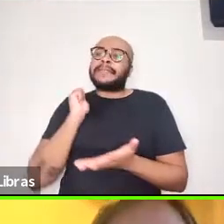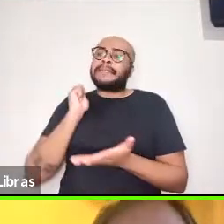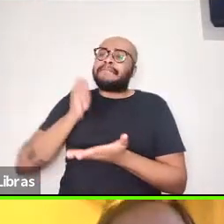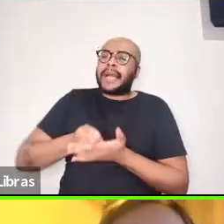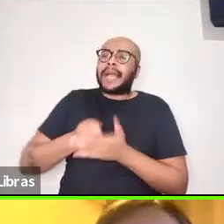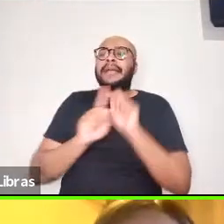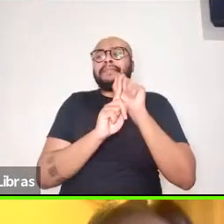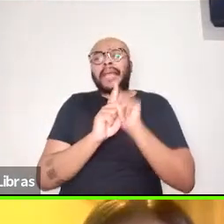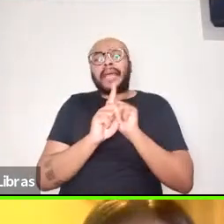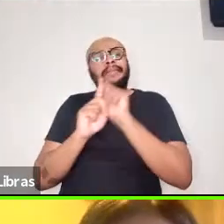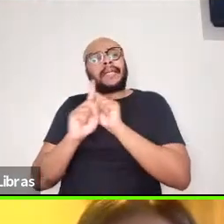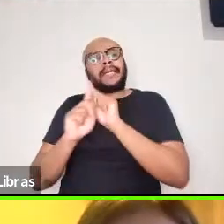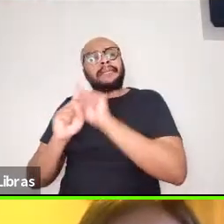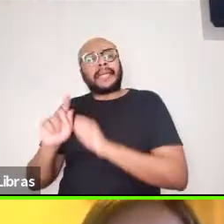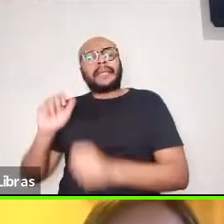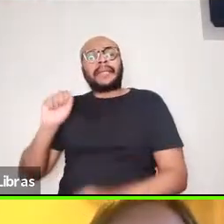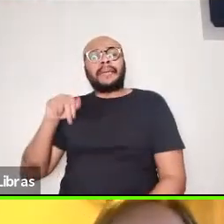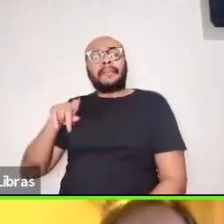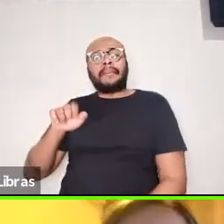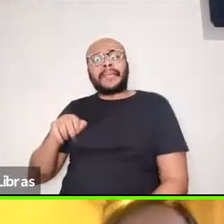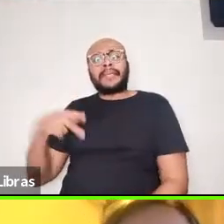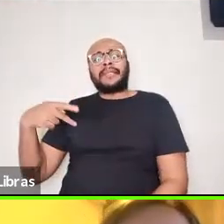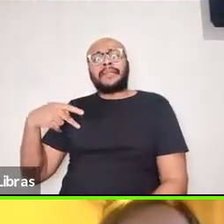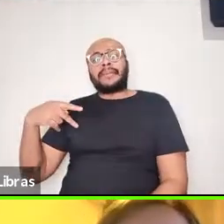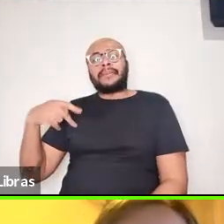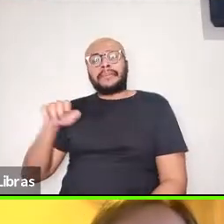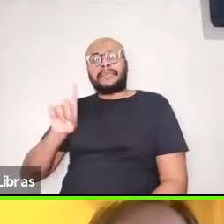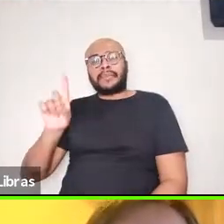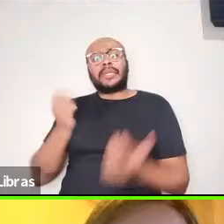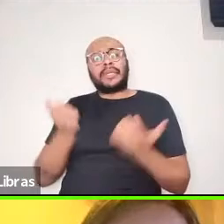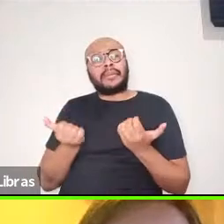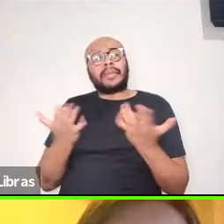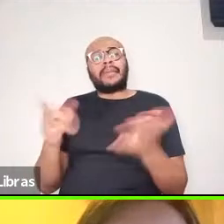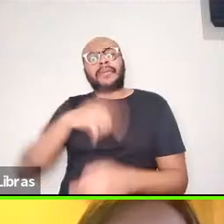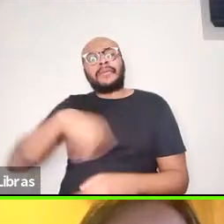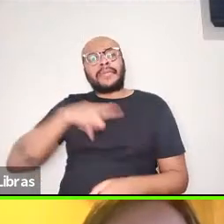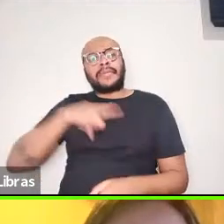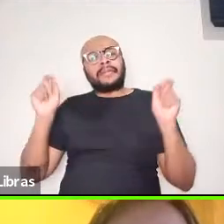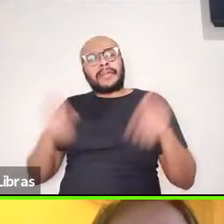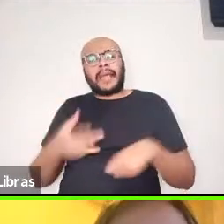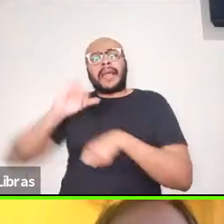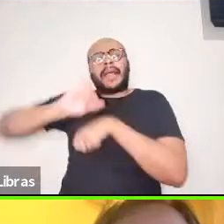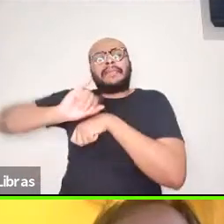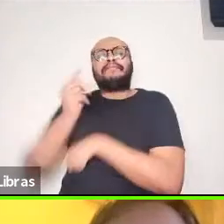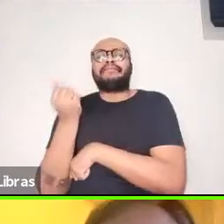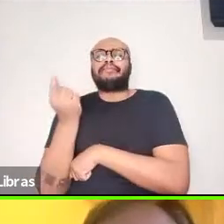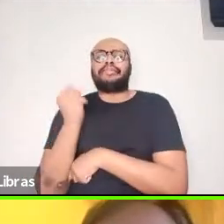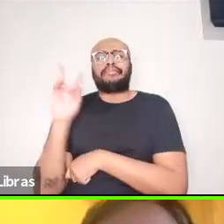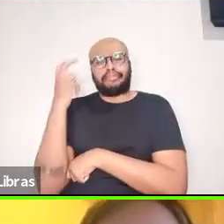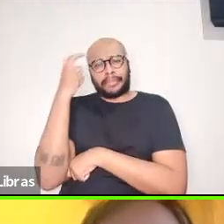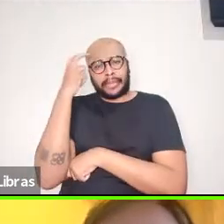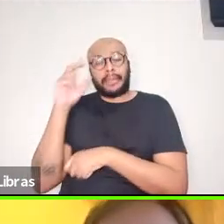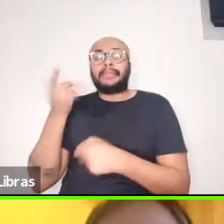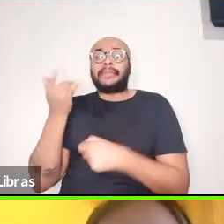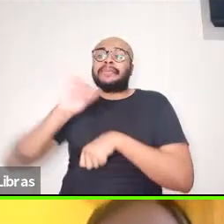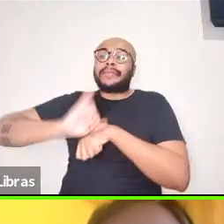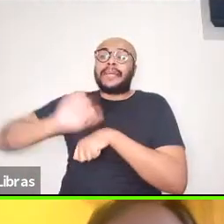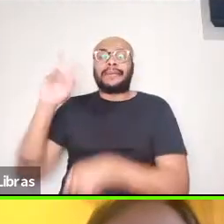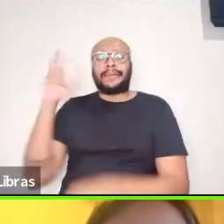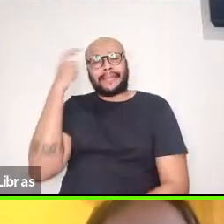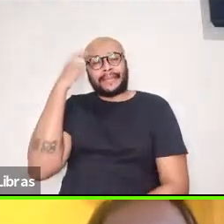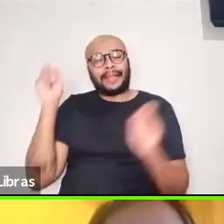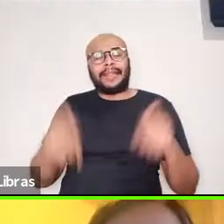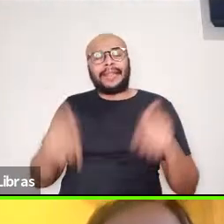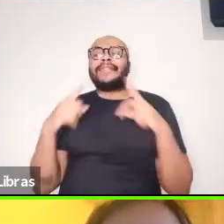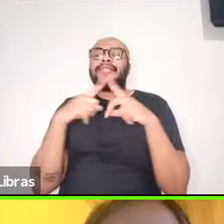formação, que ele possa usufruir desse capital cultural e científico, que a Ampede consegue organizar e